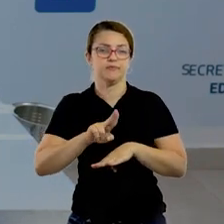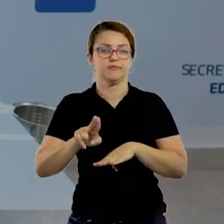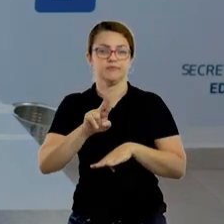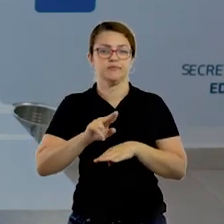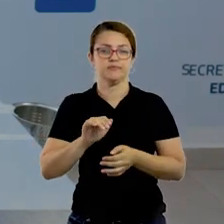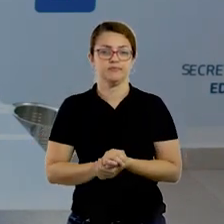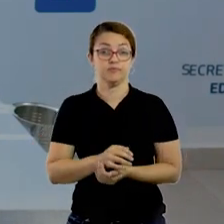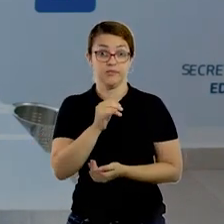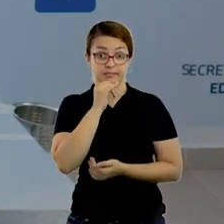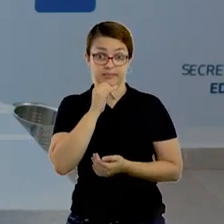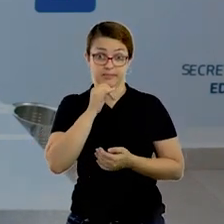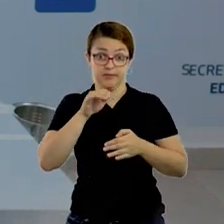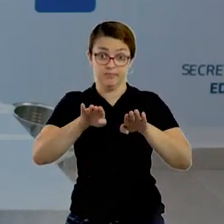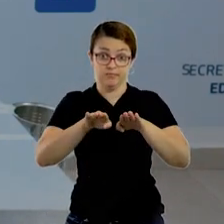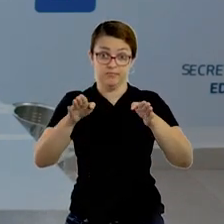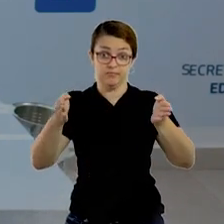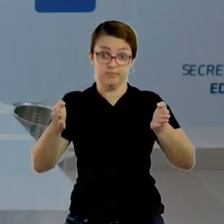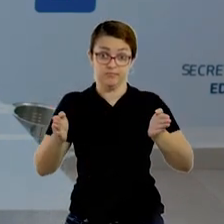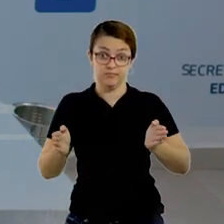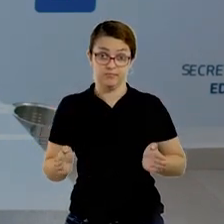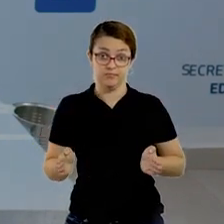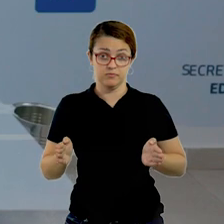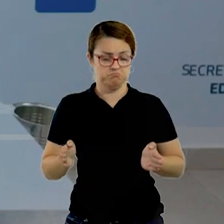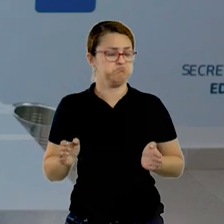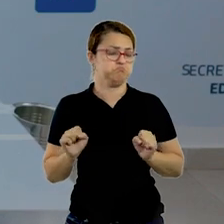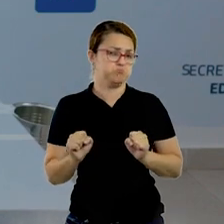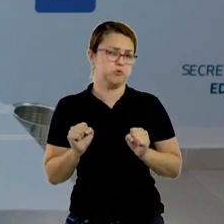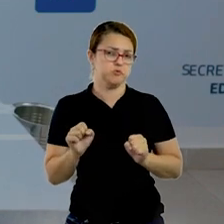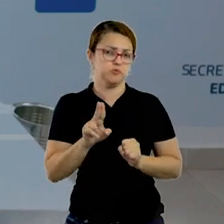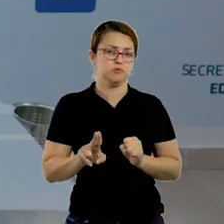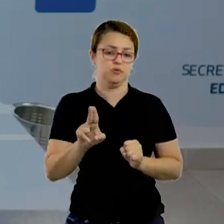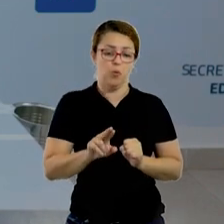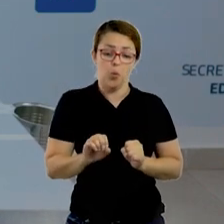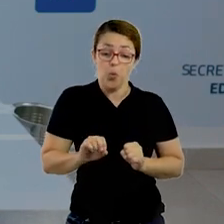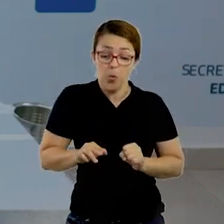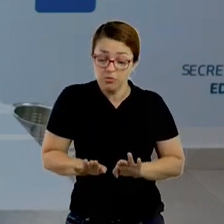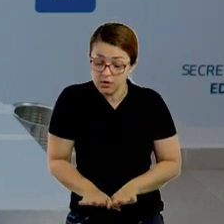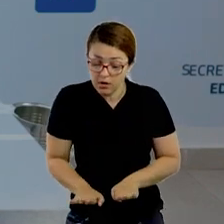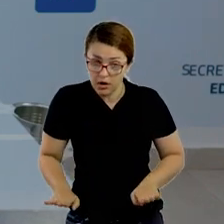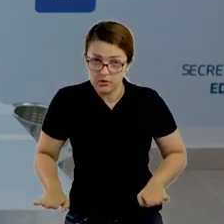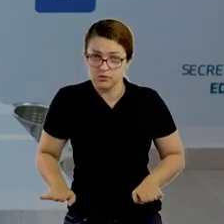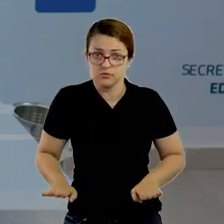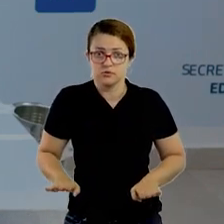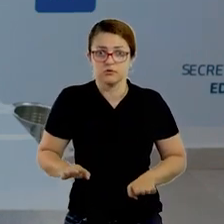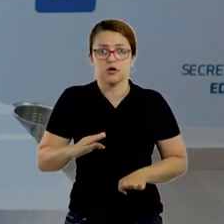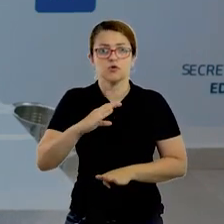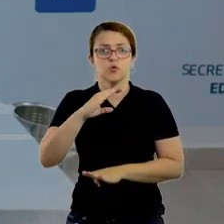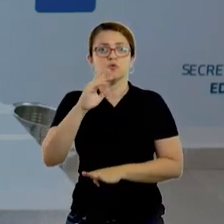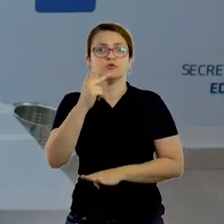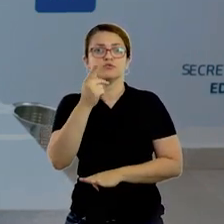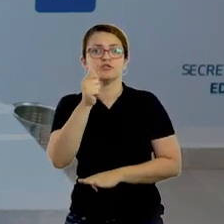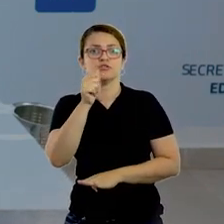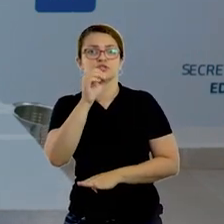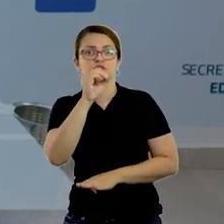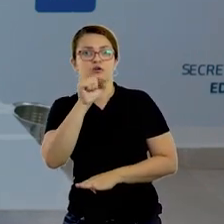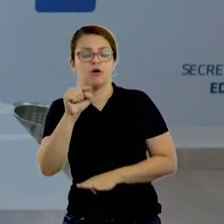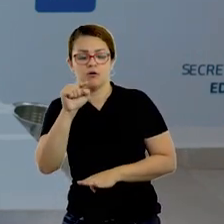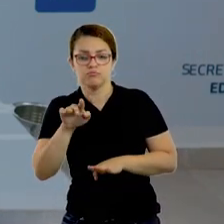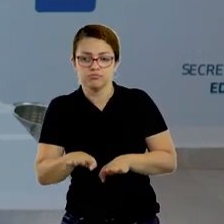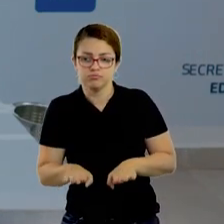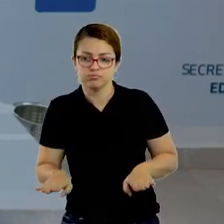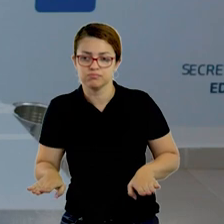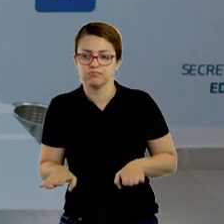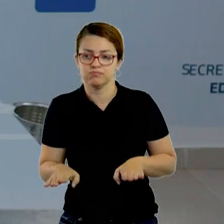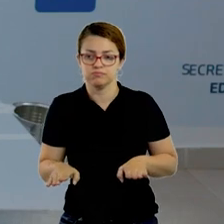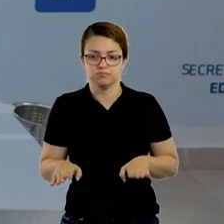aqui como exemplo é uma mesa, você pode utilizar a mesa de casa ou o chão de casa. Eu também utilizei para demarcar a